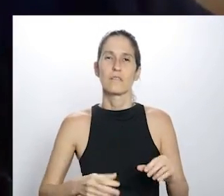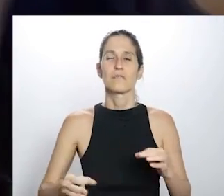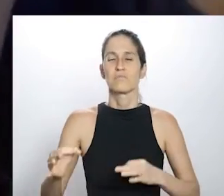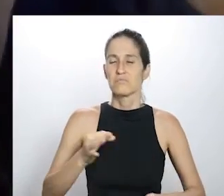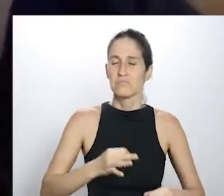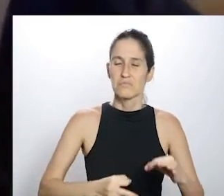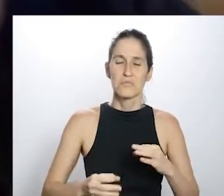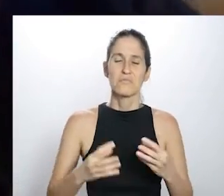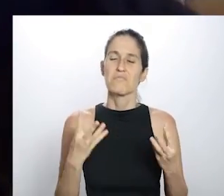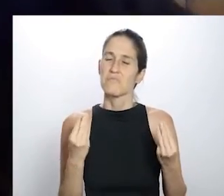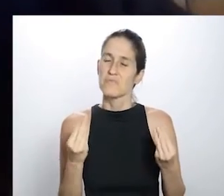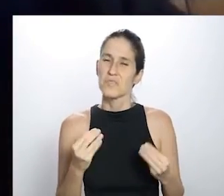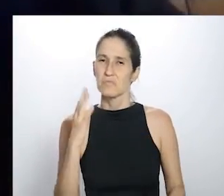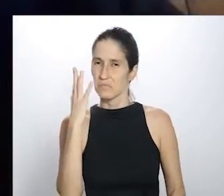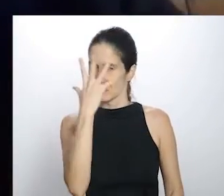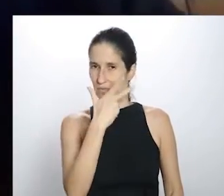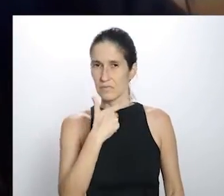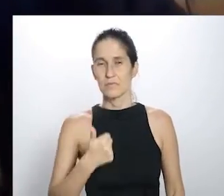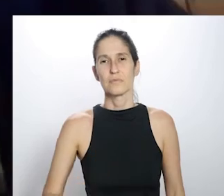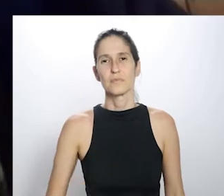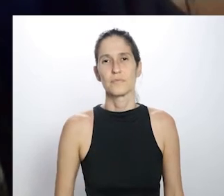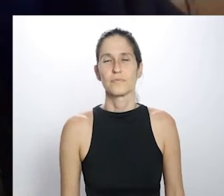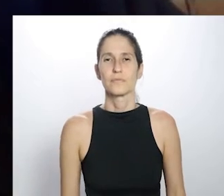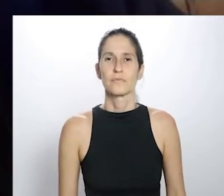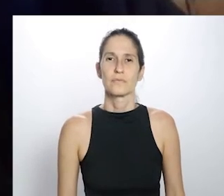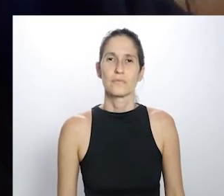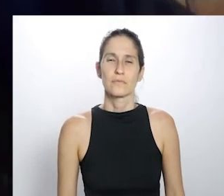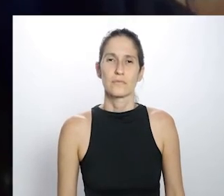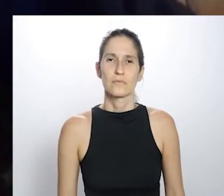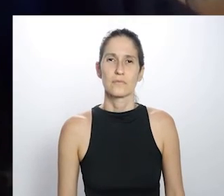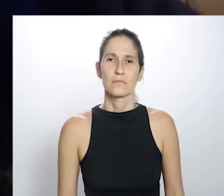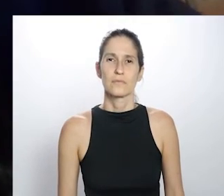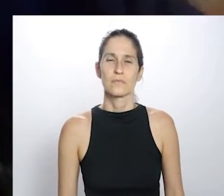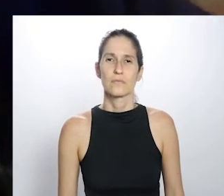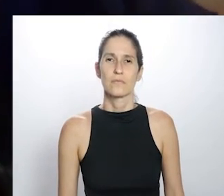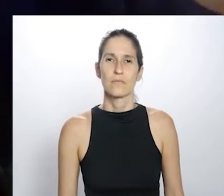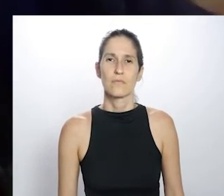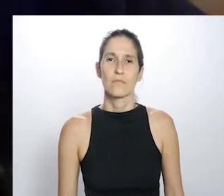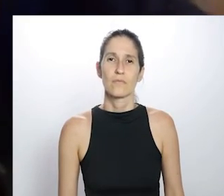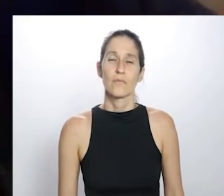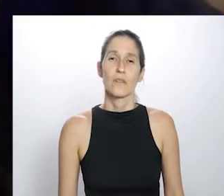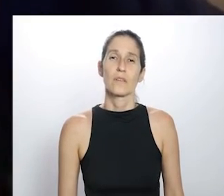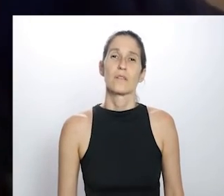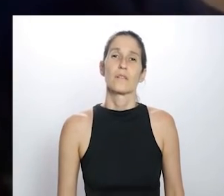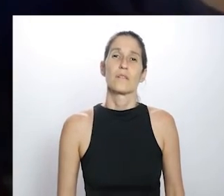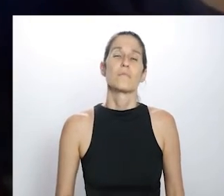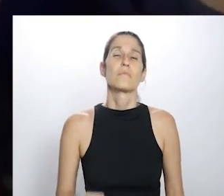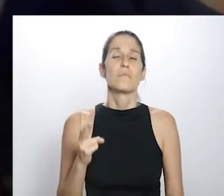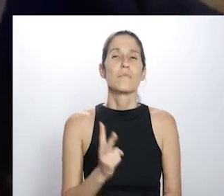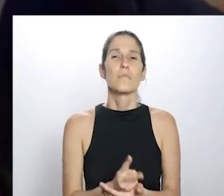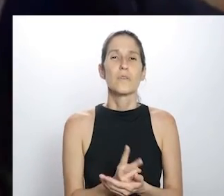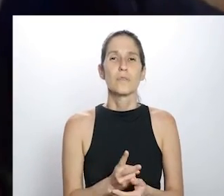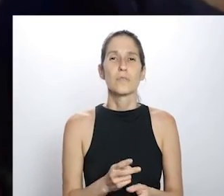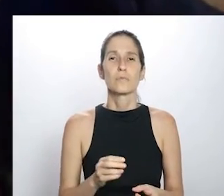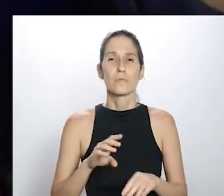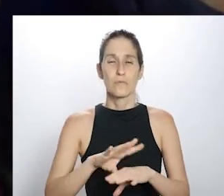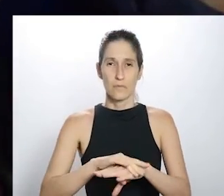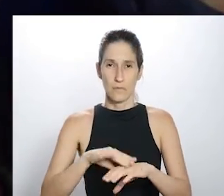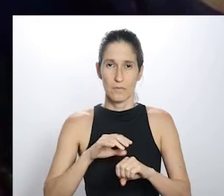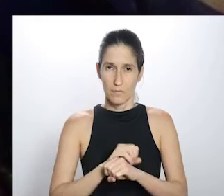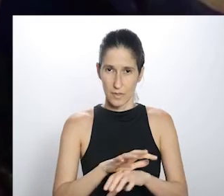É muito bonito de ver isso. E, assim, apesar do momento que a gente está passando,